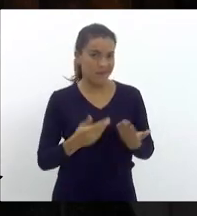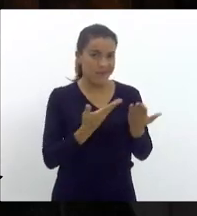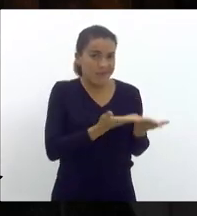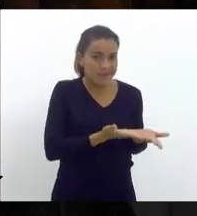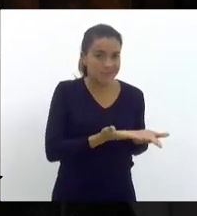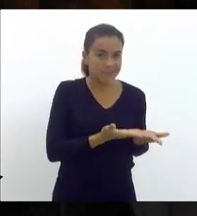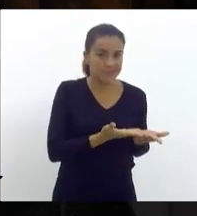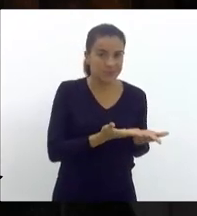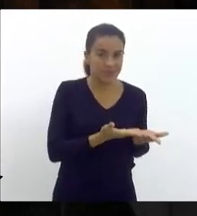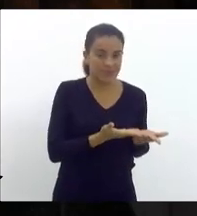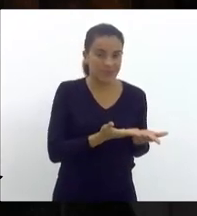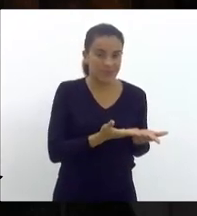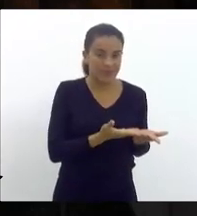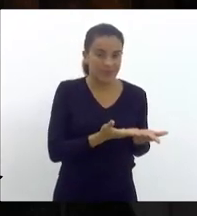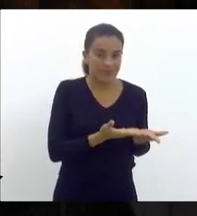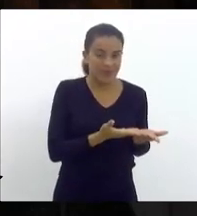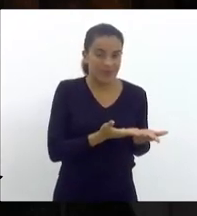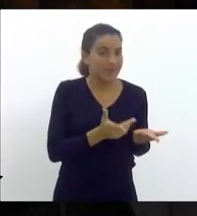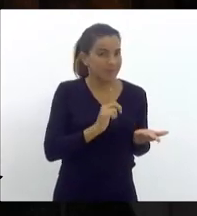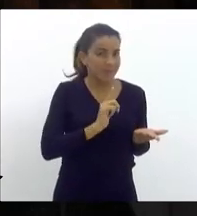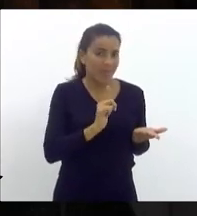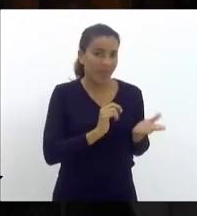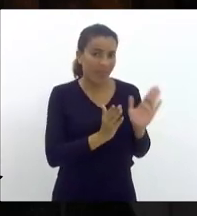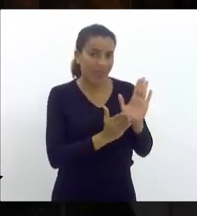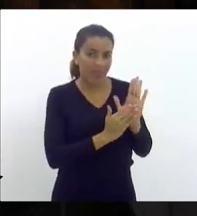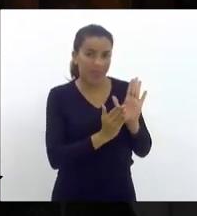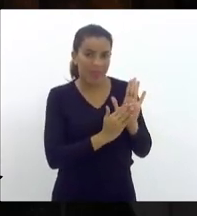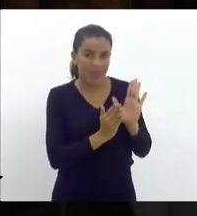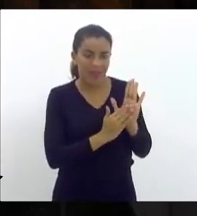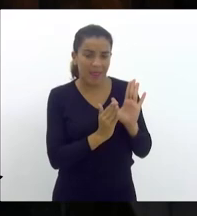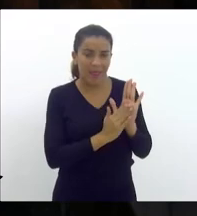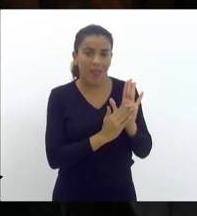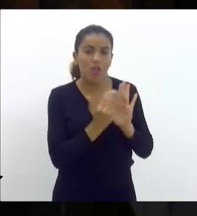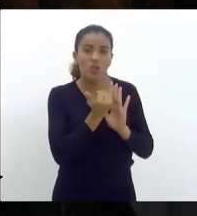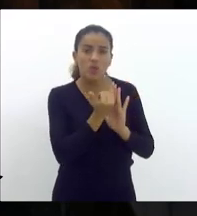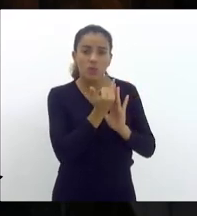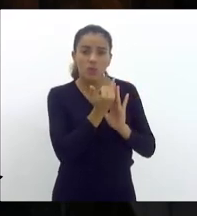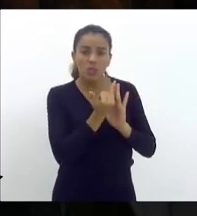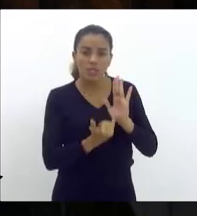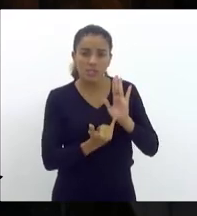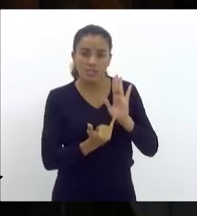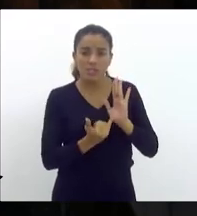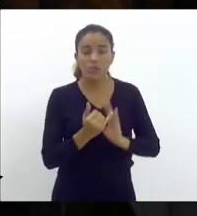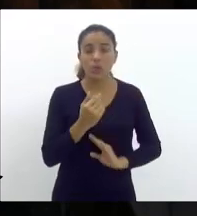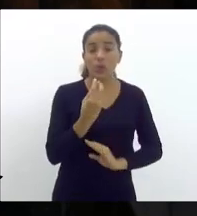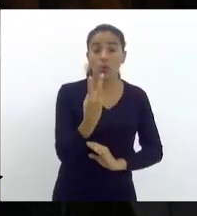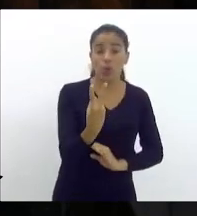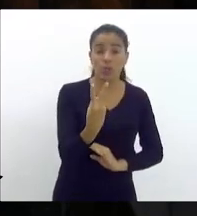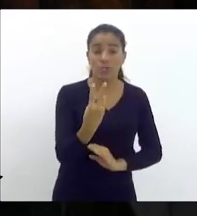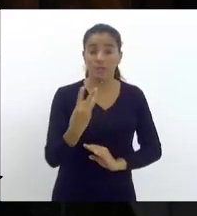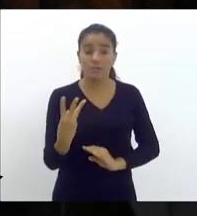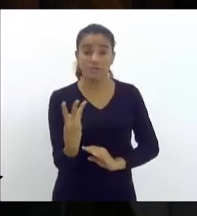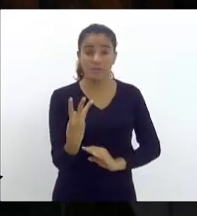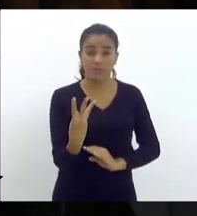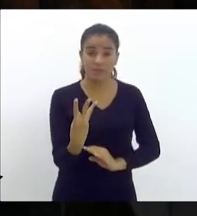está previsto no inciso 2 e 3